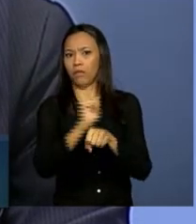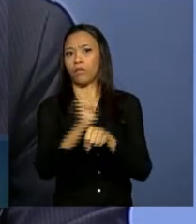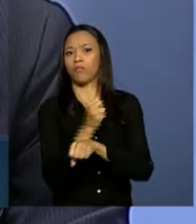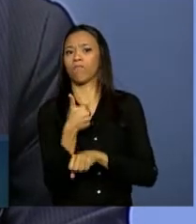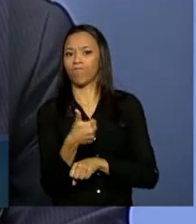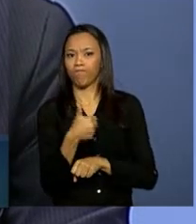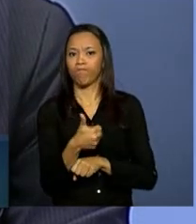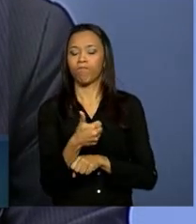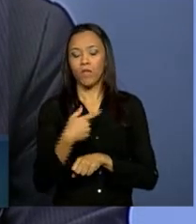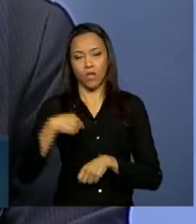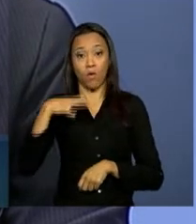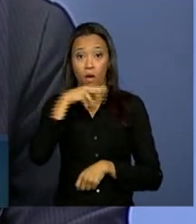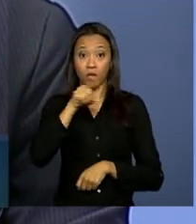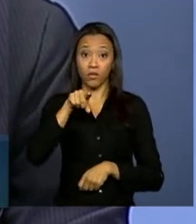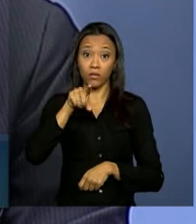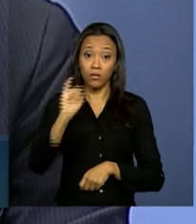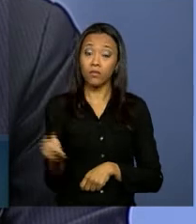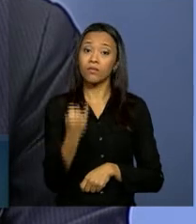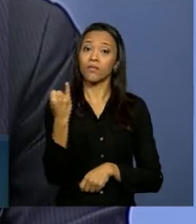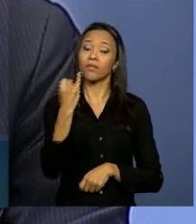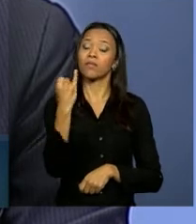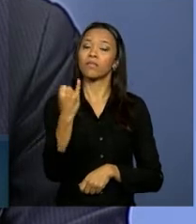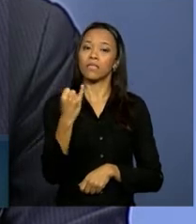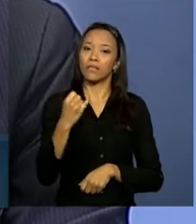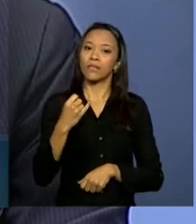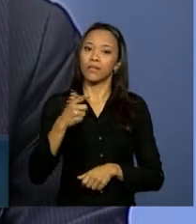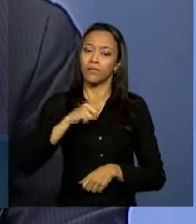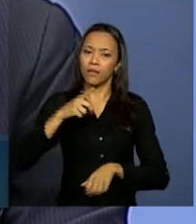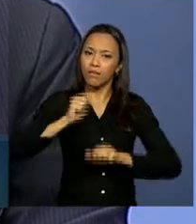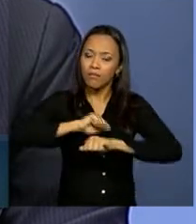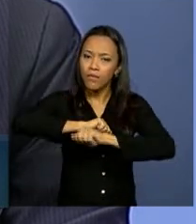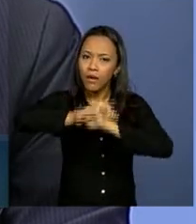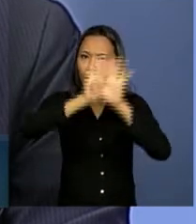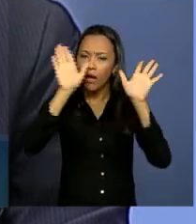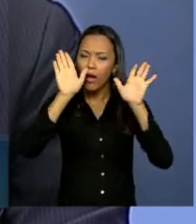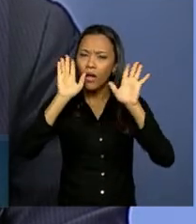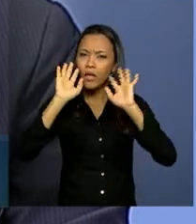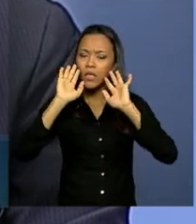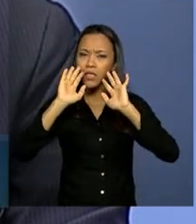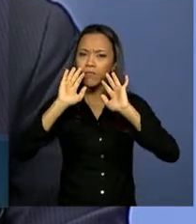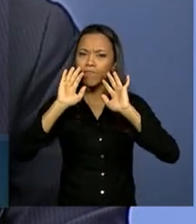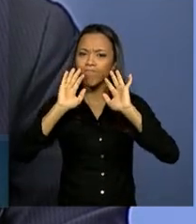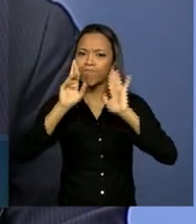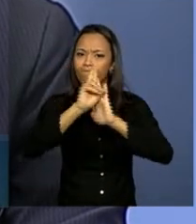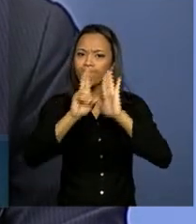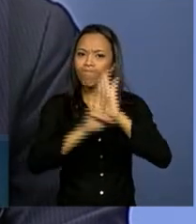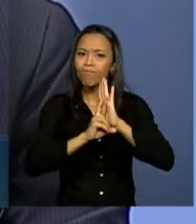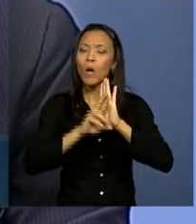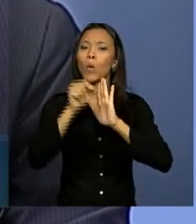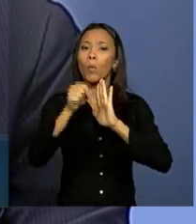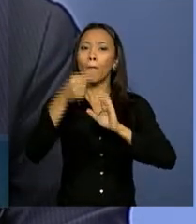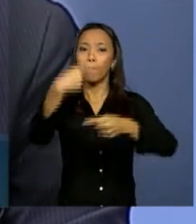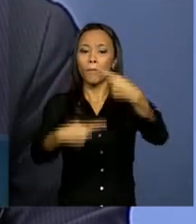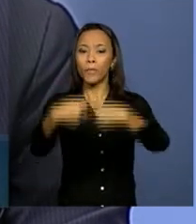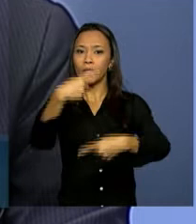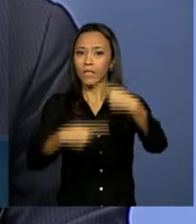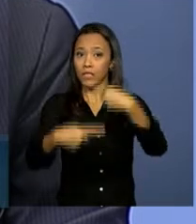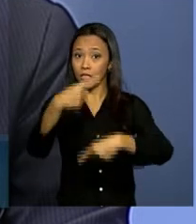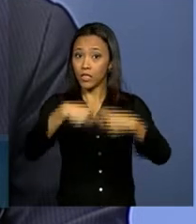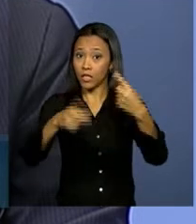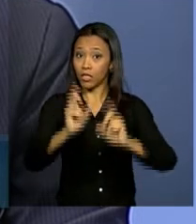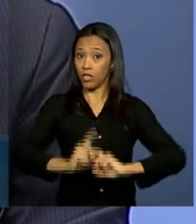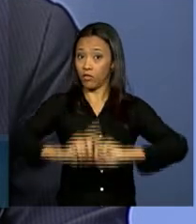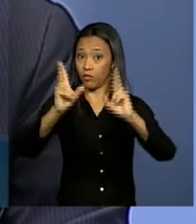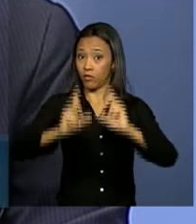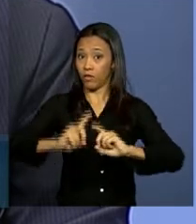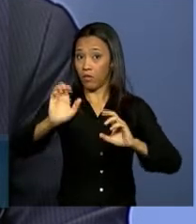eu acho que o importante é que haja claramente um foco na política comercial brasileira que leve isso em